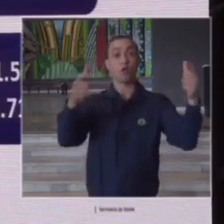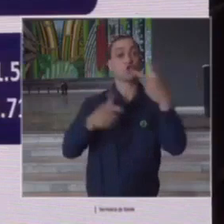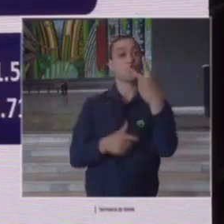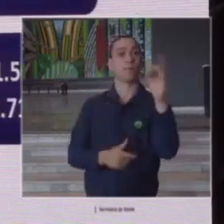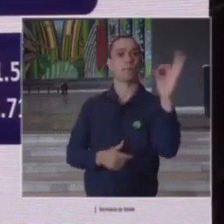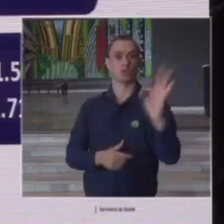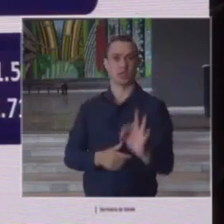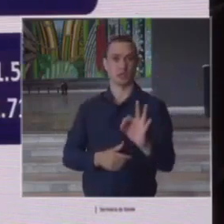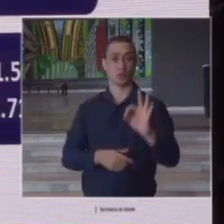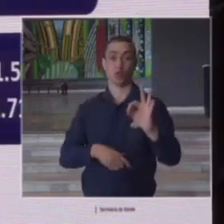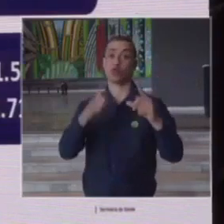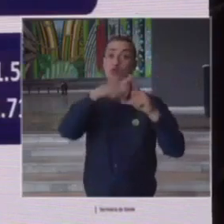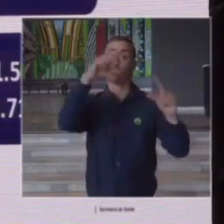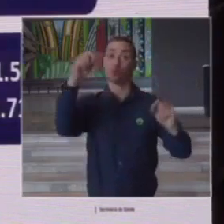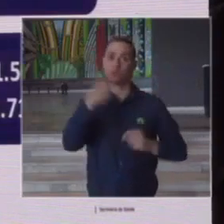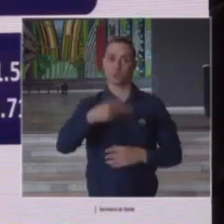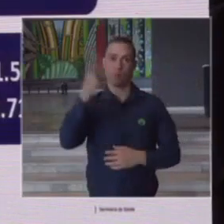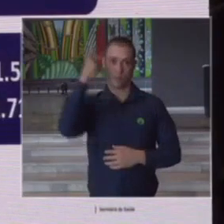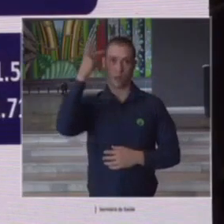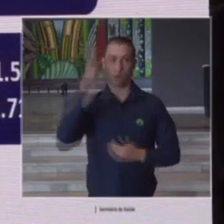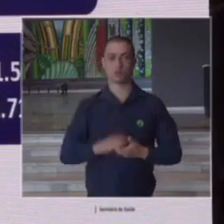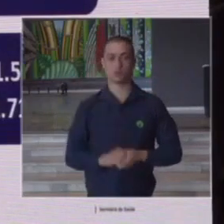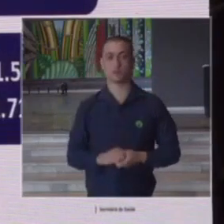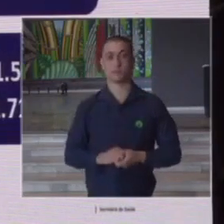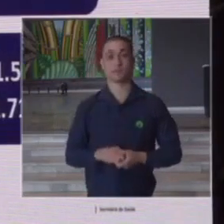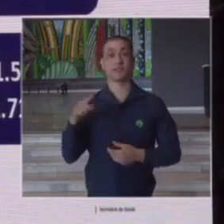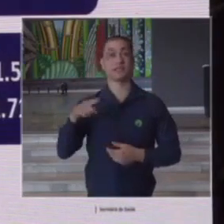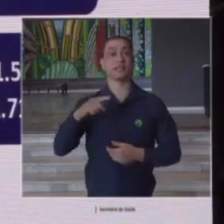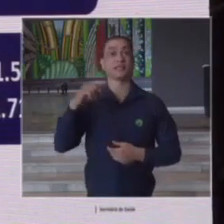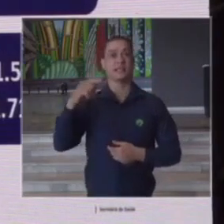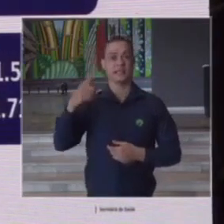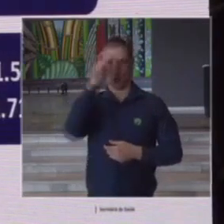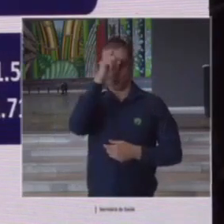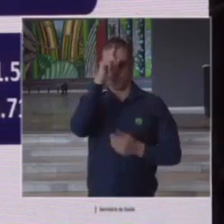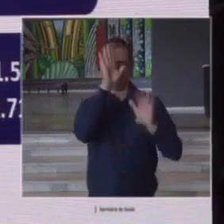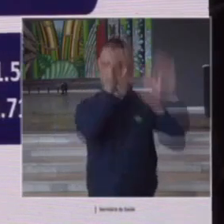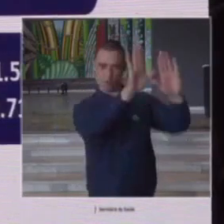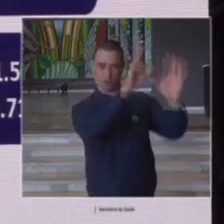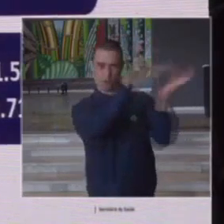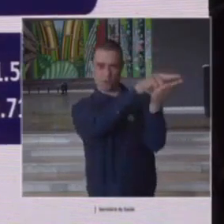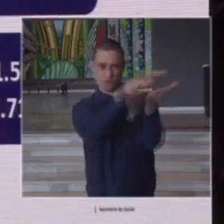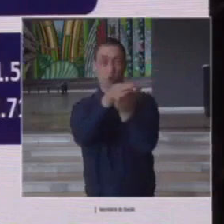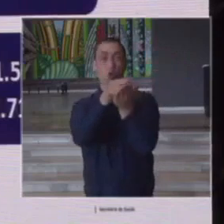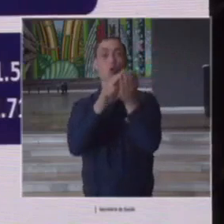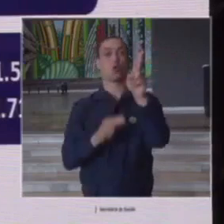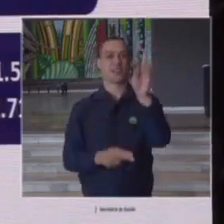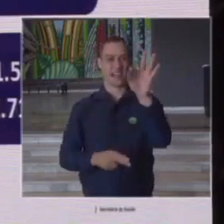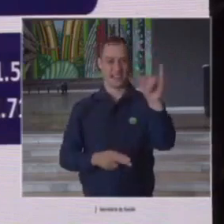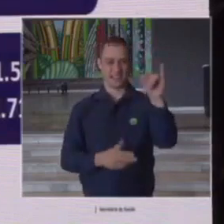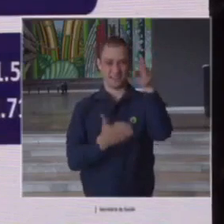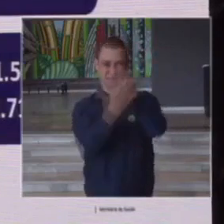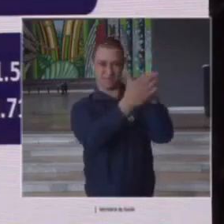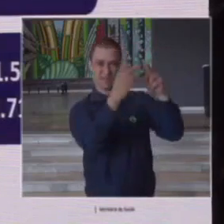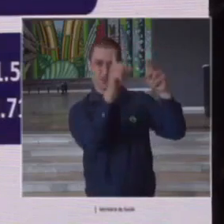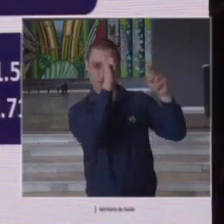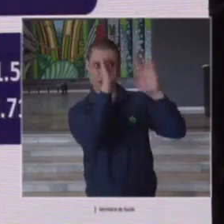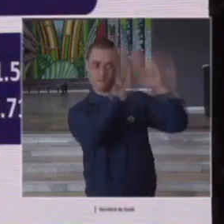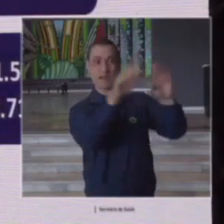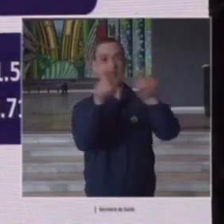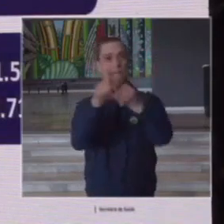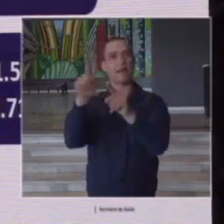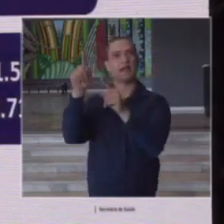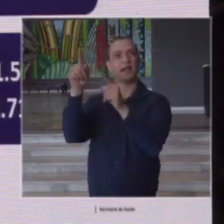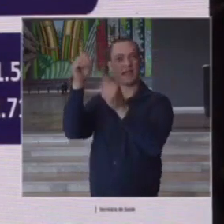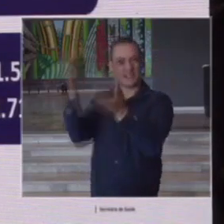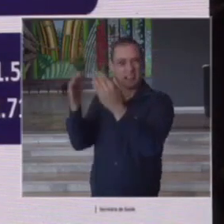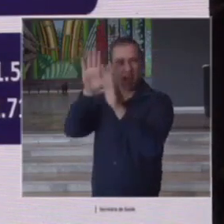no estado de São Paulo tivemos internação internações em UTI e enfermaria